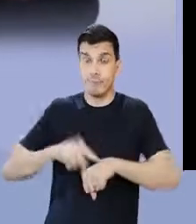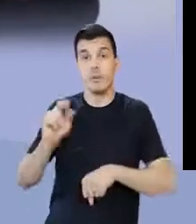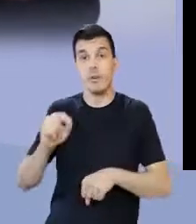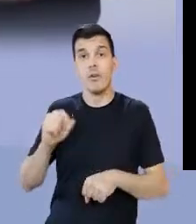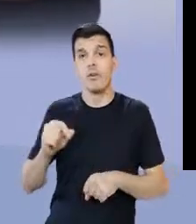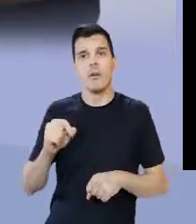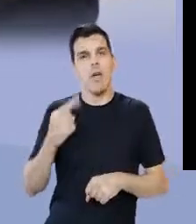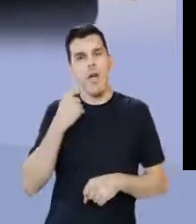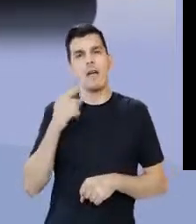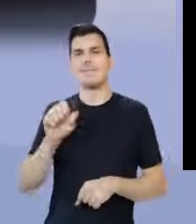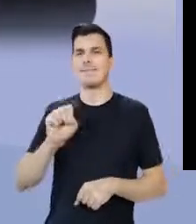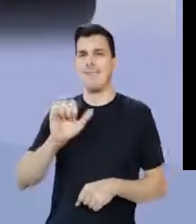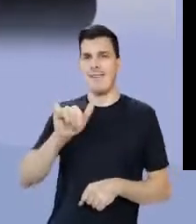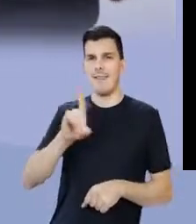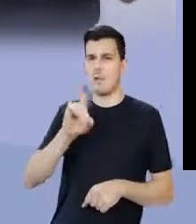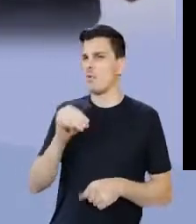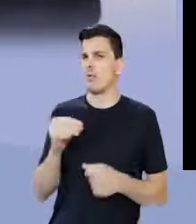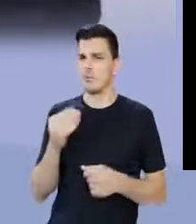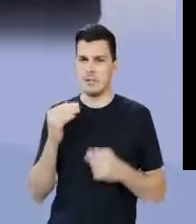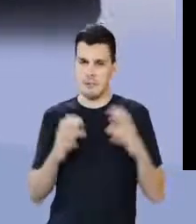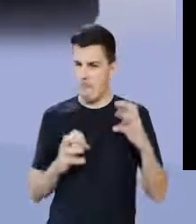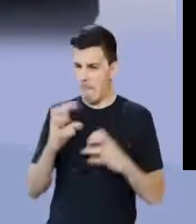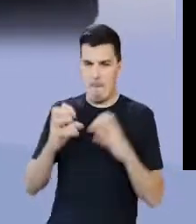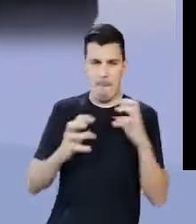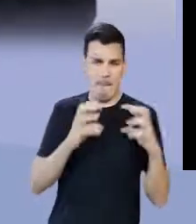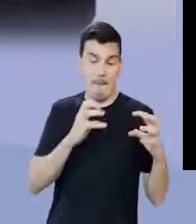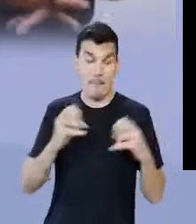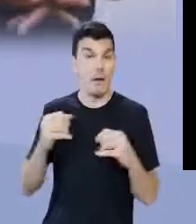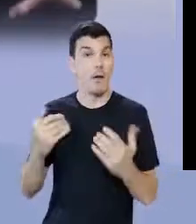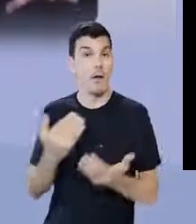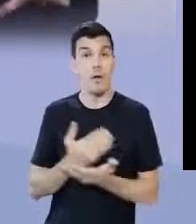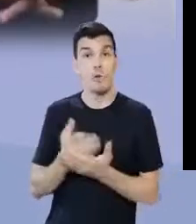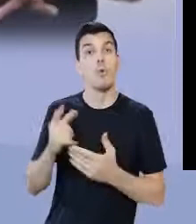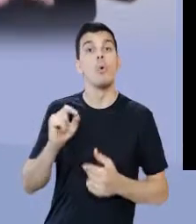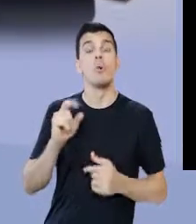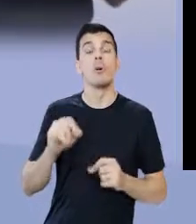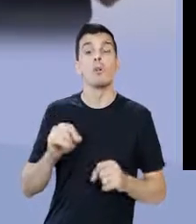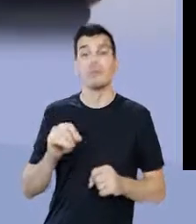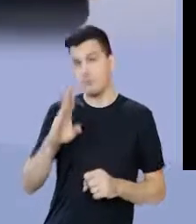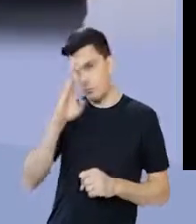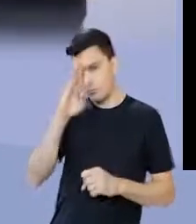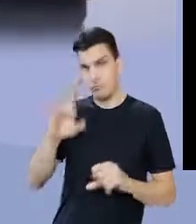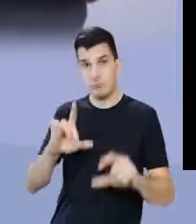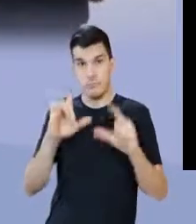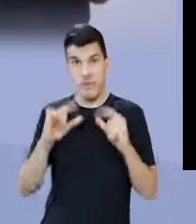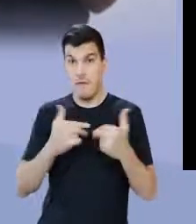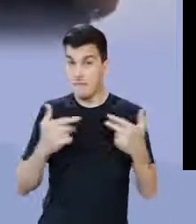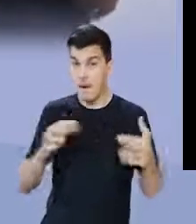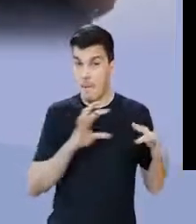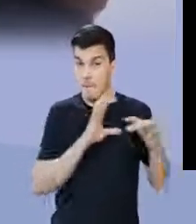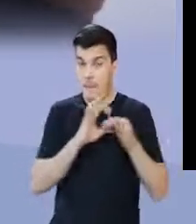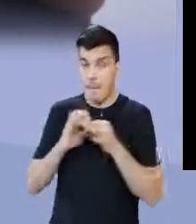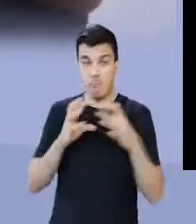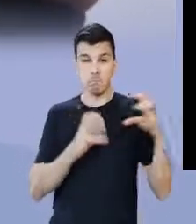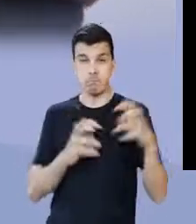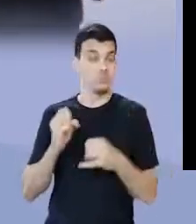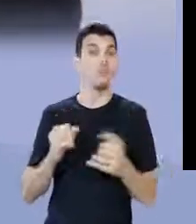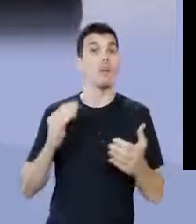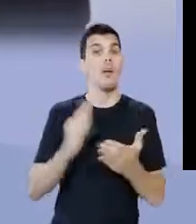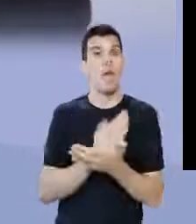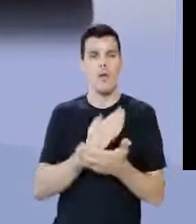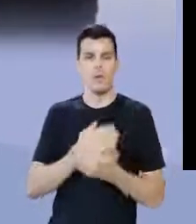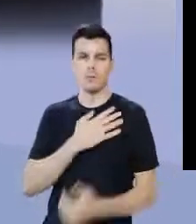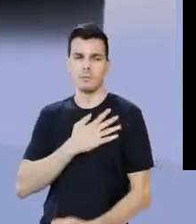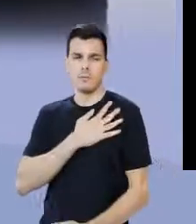que o próprio Senado não se entende. Há uma briga interna e aí há um destaque. Como há vários conflitos,